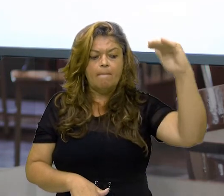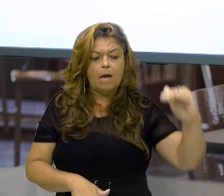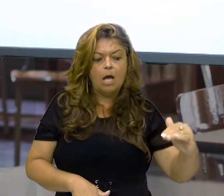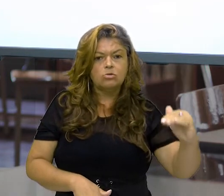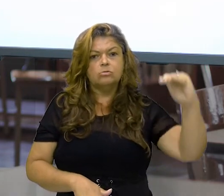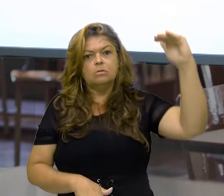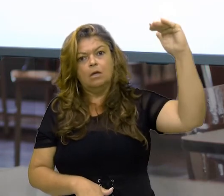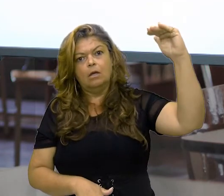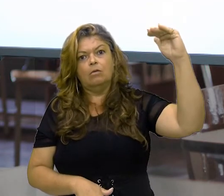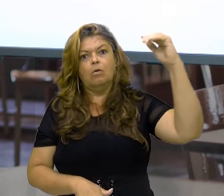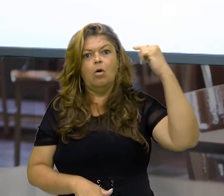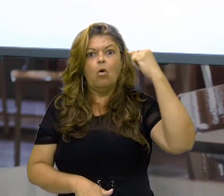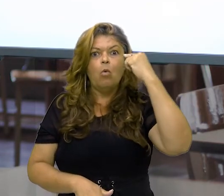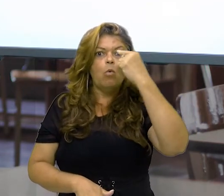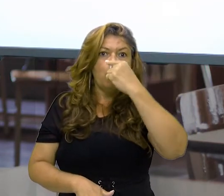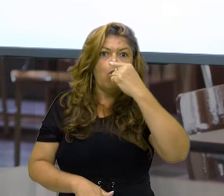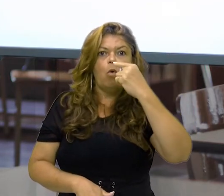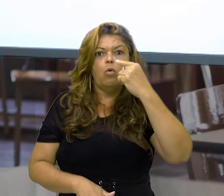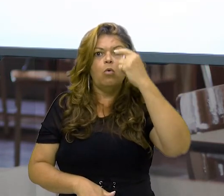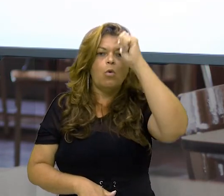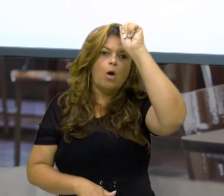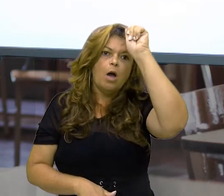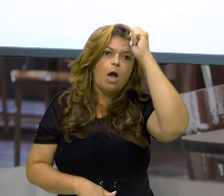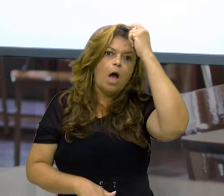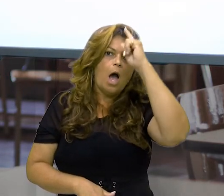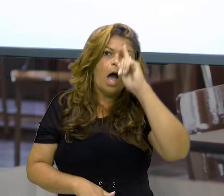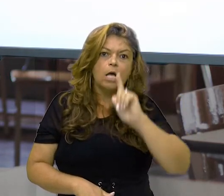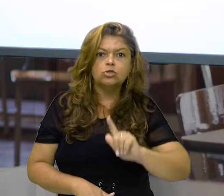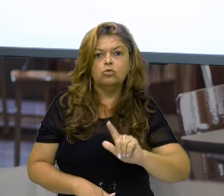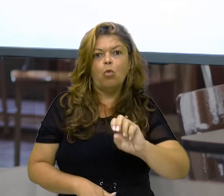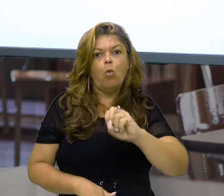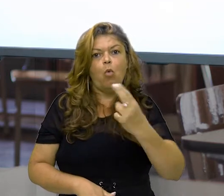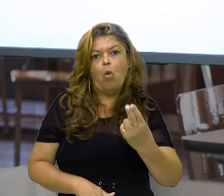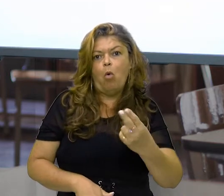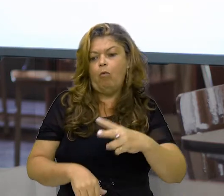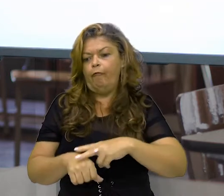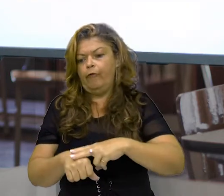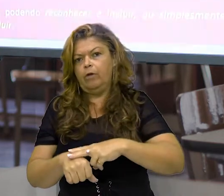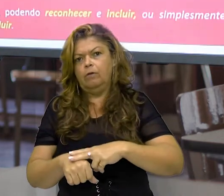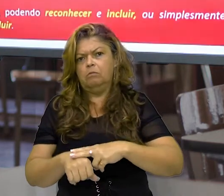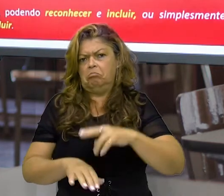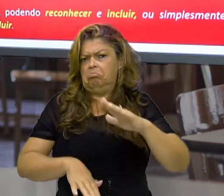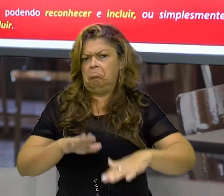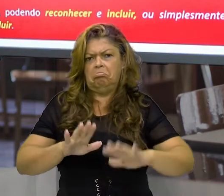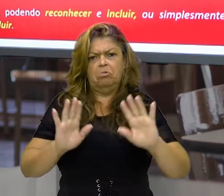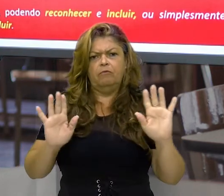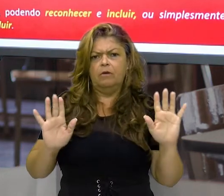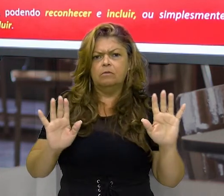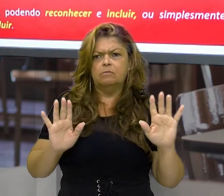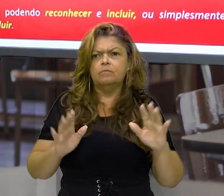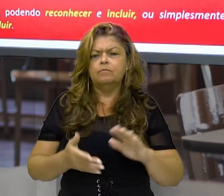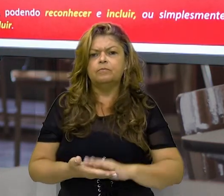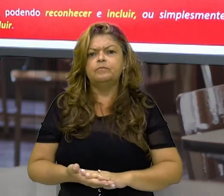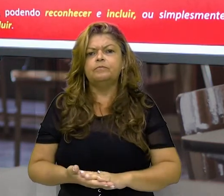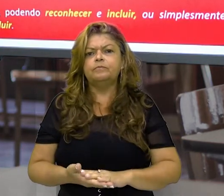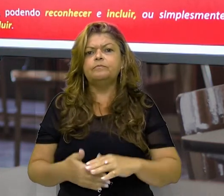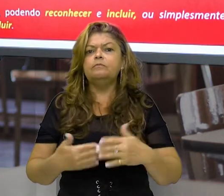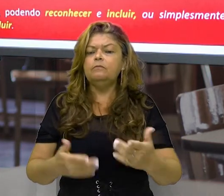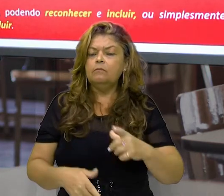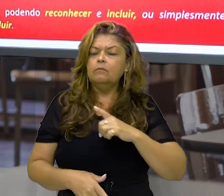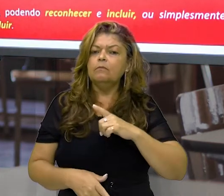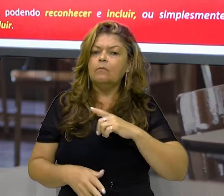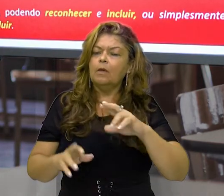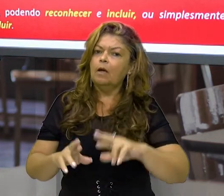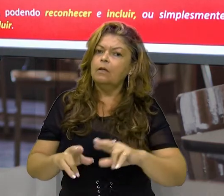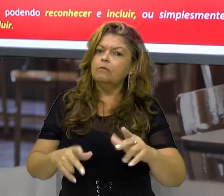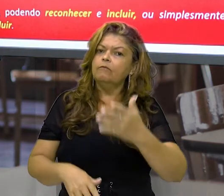vai. Se tem olho azul, tem olho castanho, se tem olho verde. Então, são características naturais. Porém, temos aí a diferença